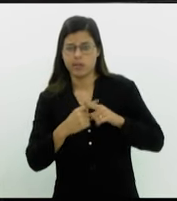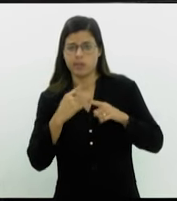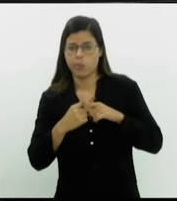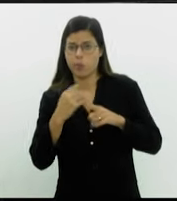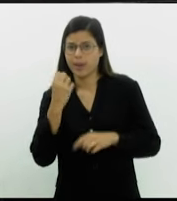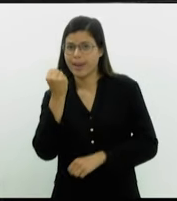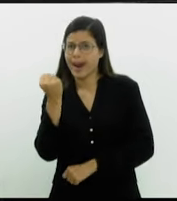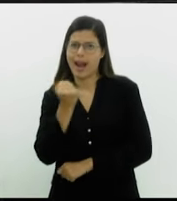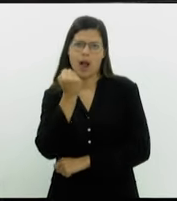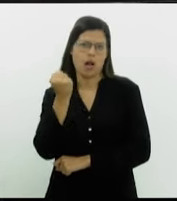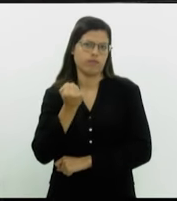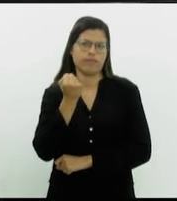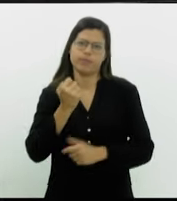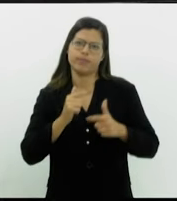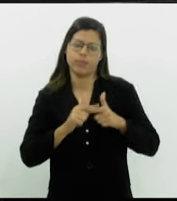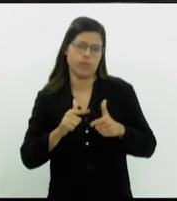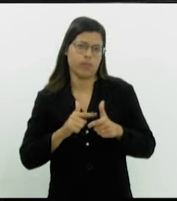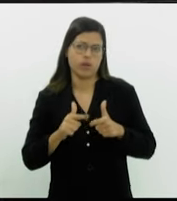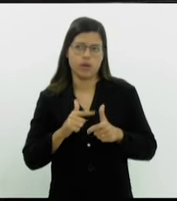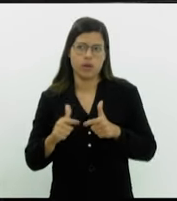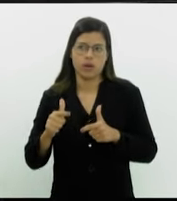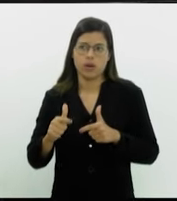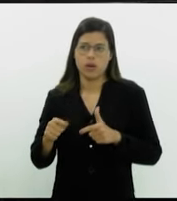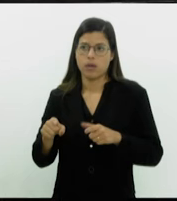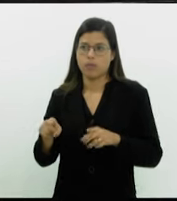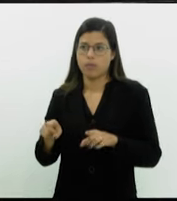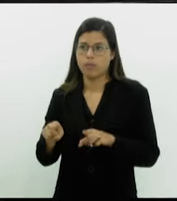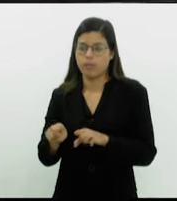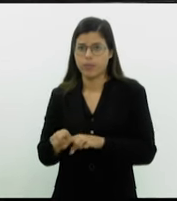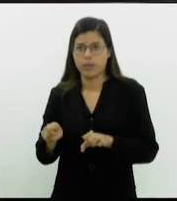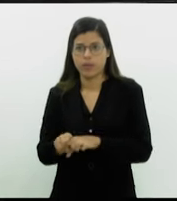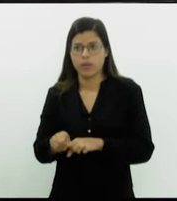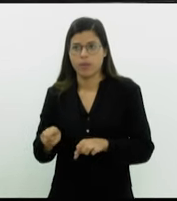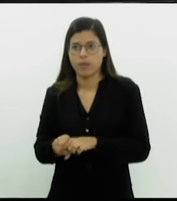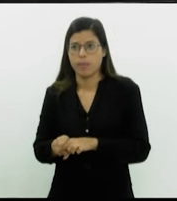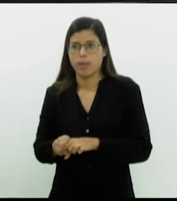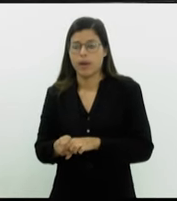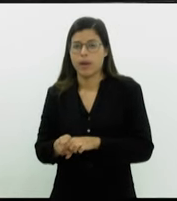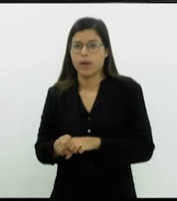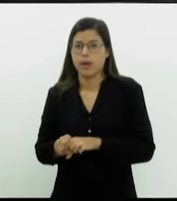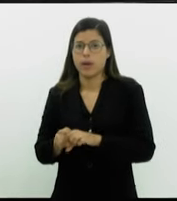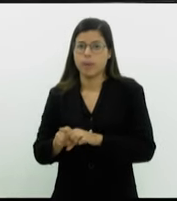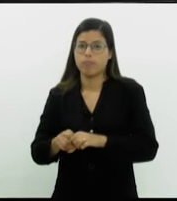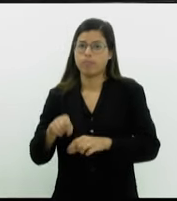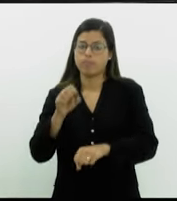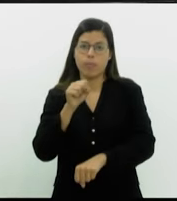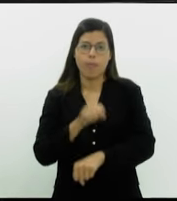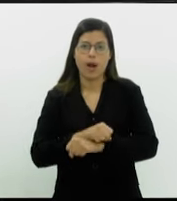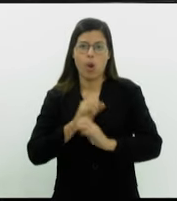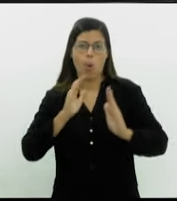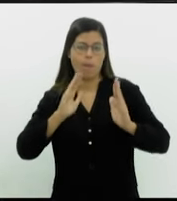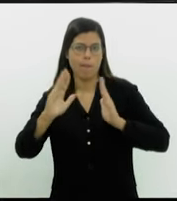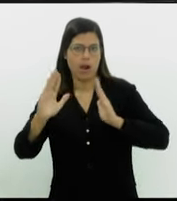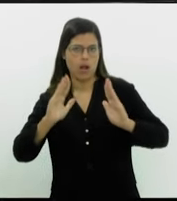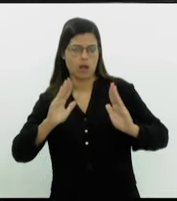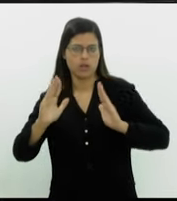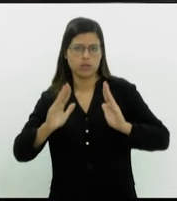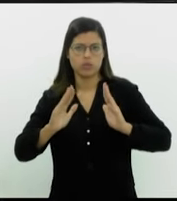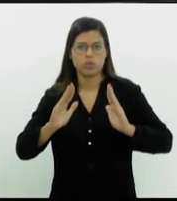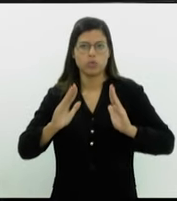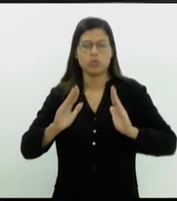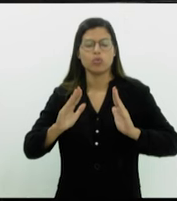inclusive congelou os prazos da recuperação judicial por 30 dias.